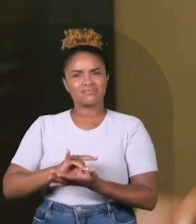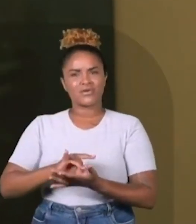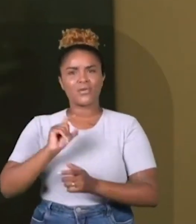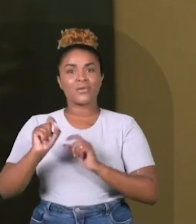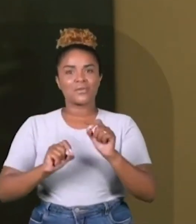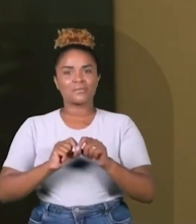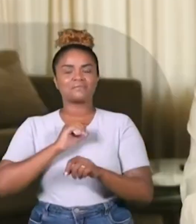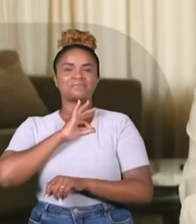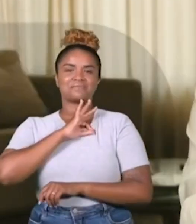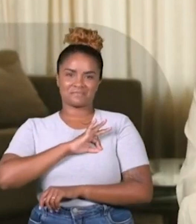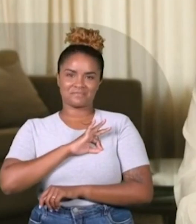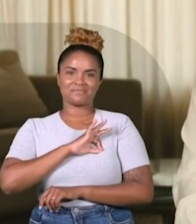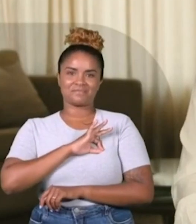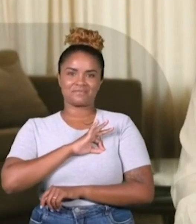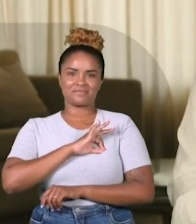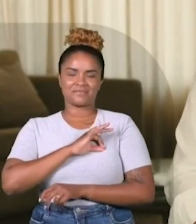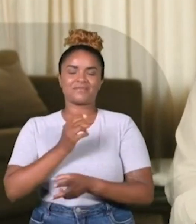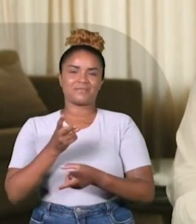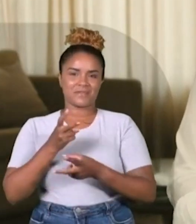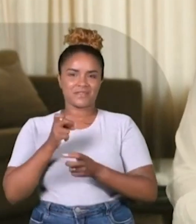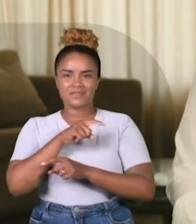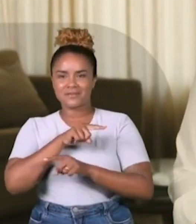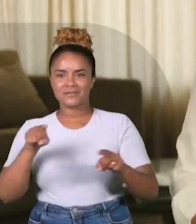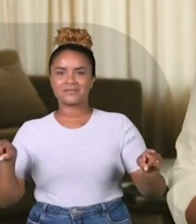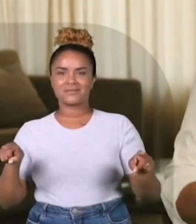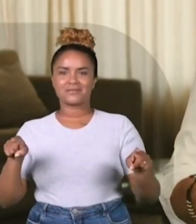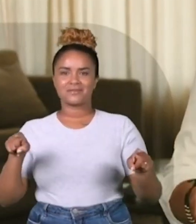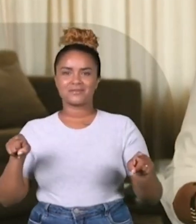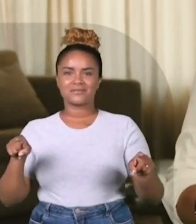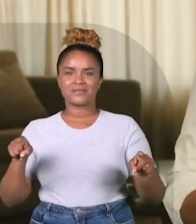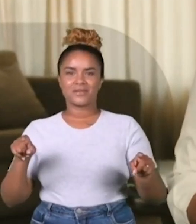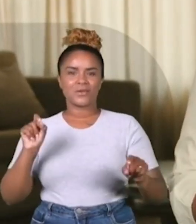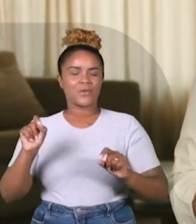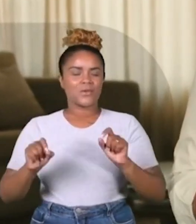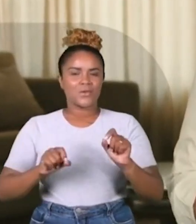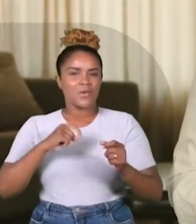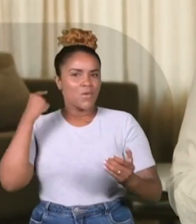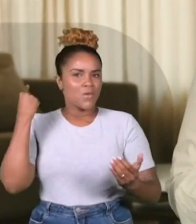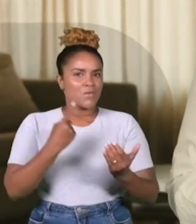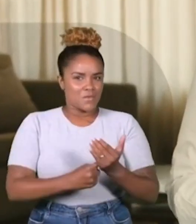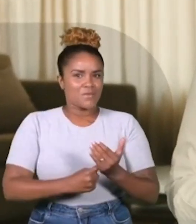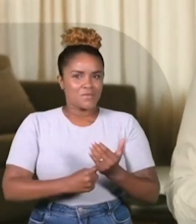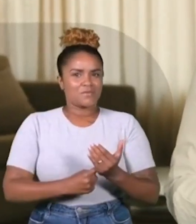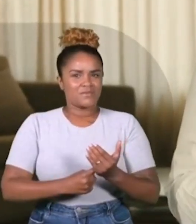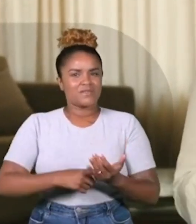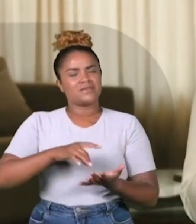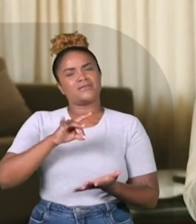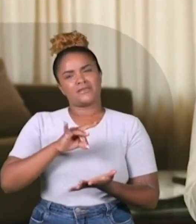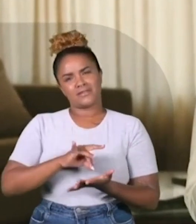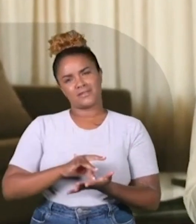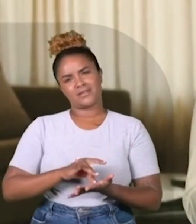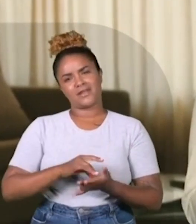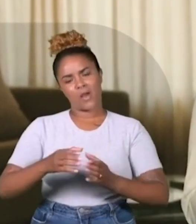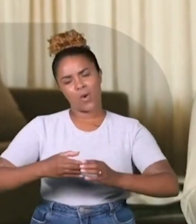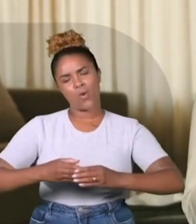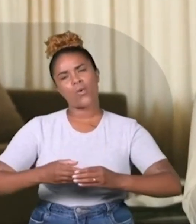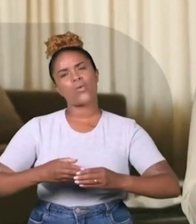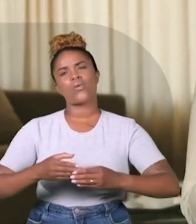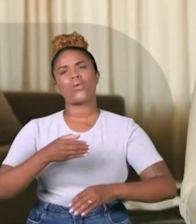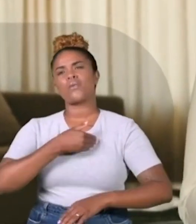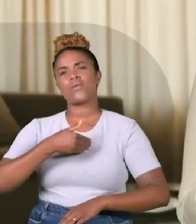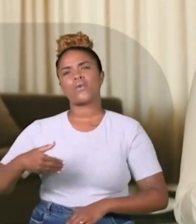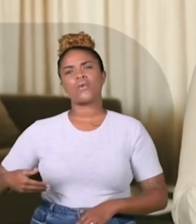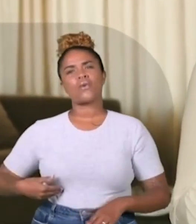os salários. Olha, minha gente, eu quero aqui assumir um compromisso com vocês e concurso público